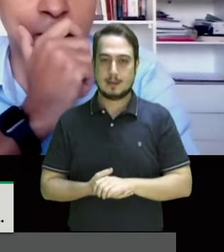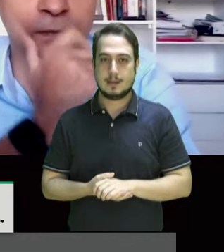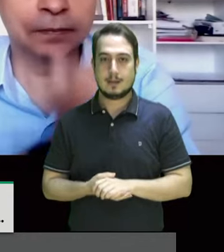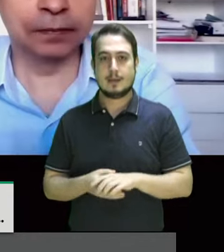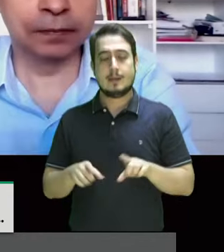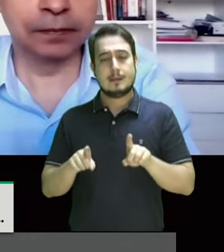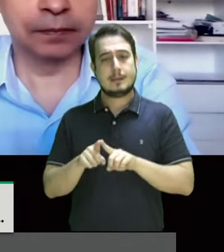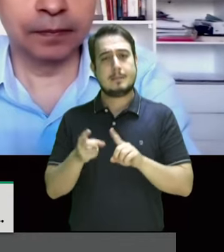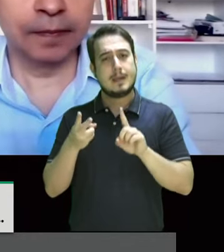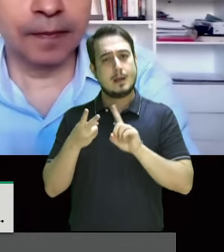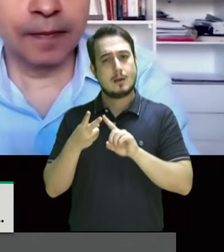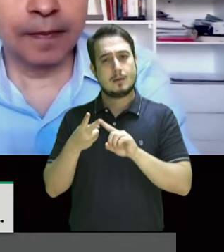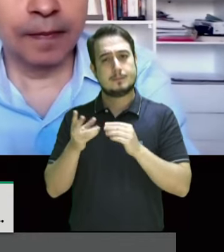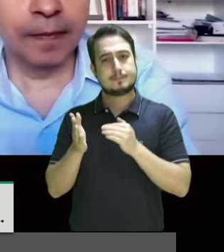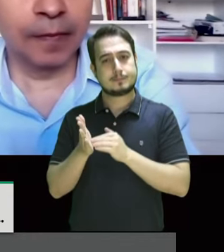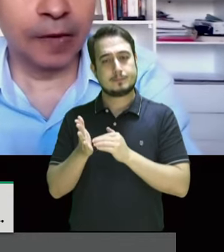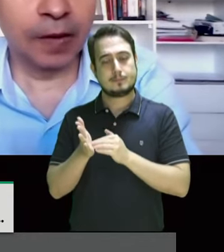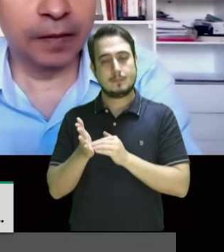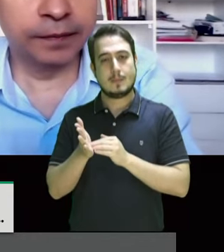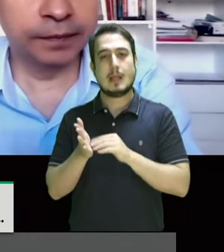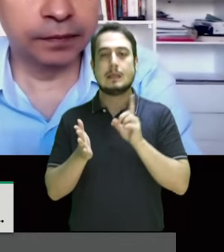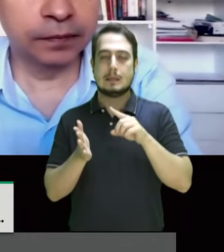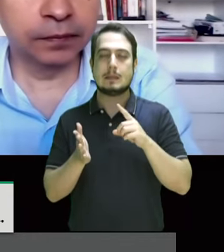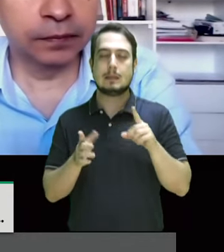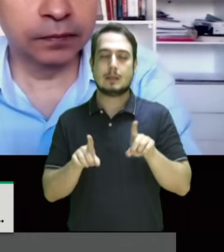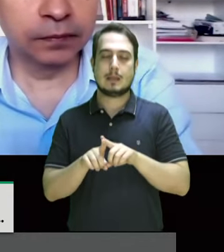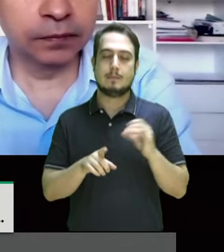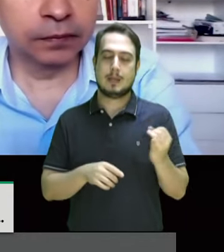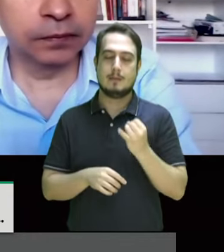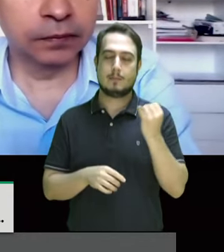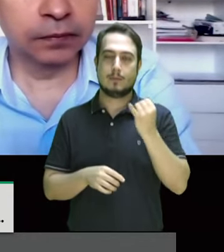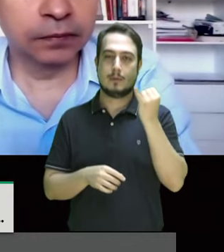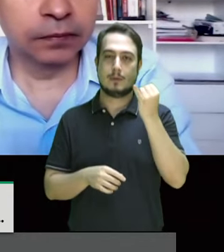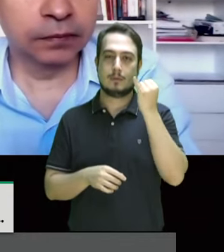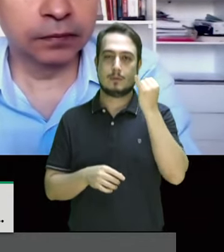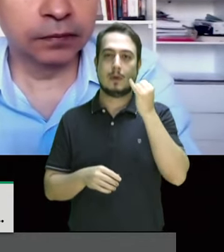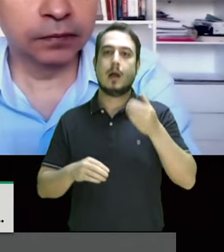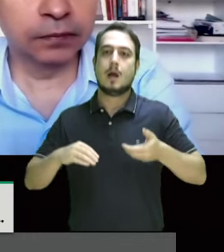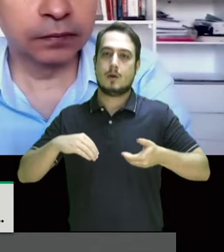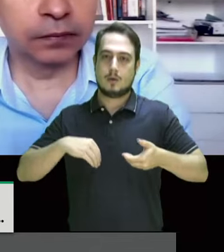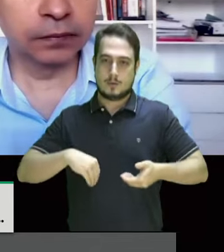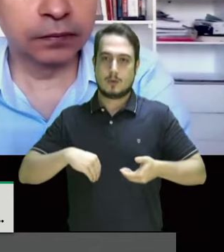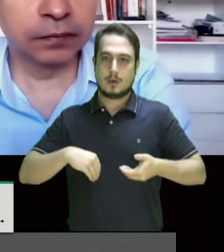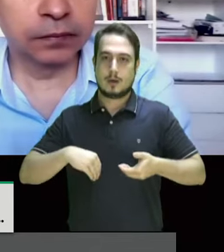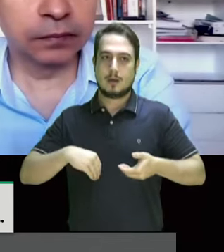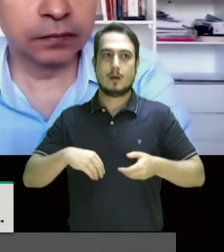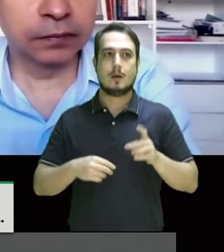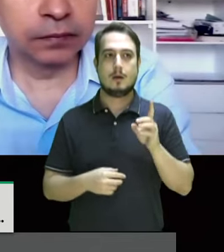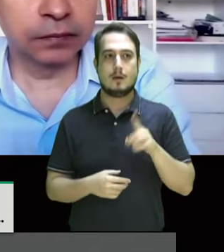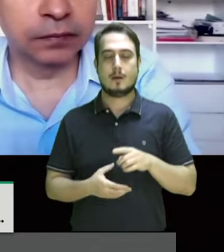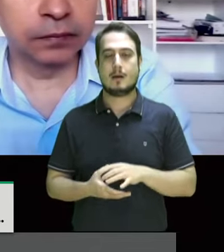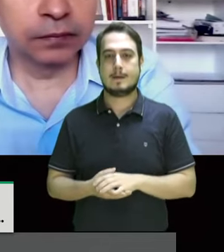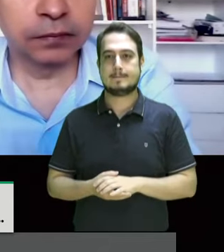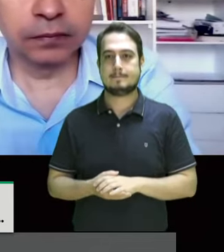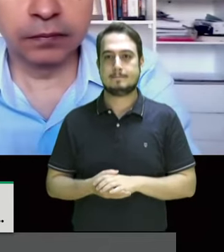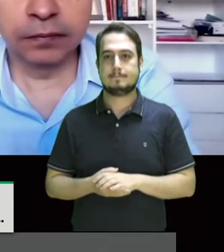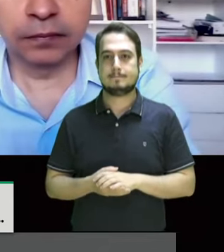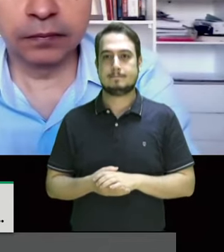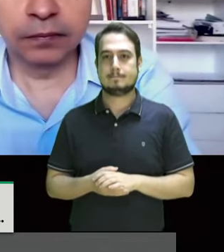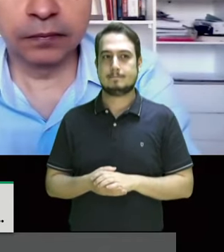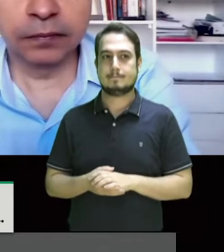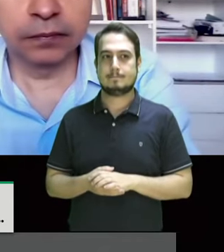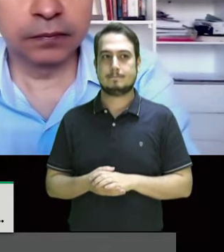último aspecto voltado igualmente para o congresso e é é é